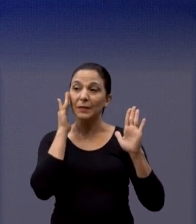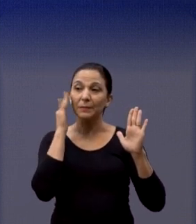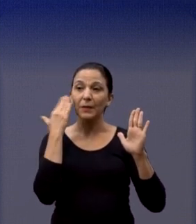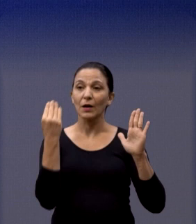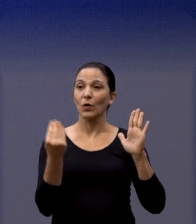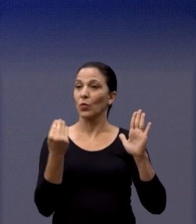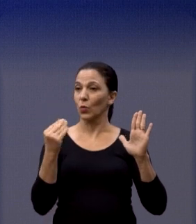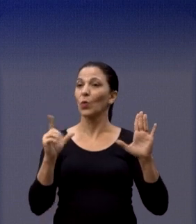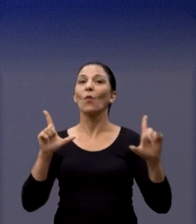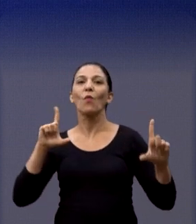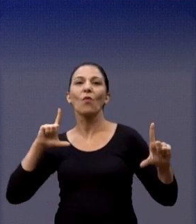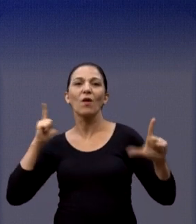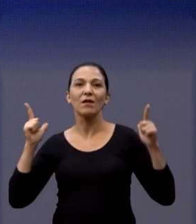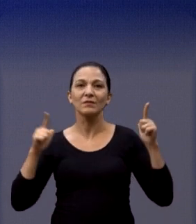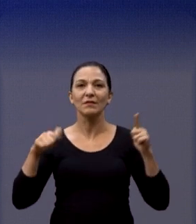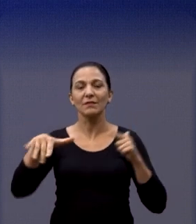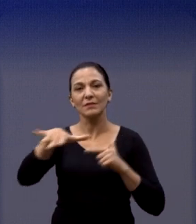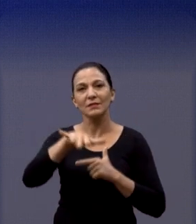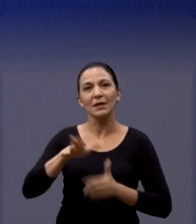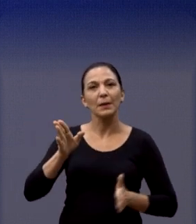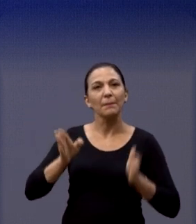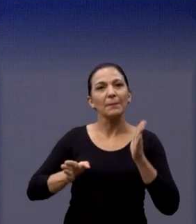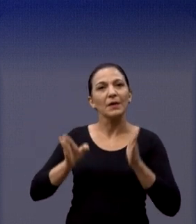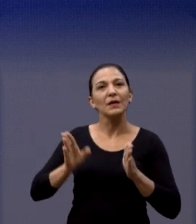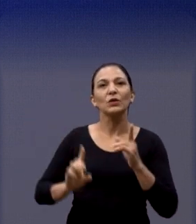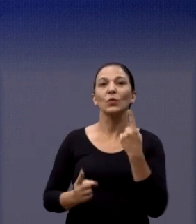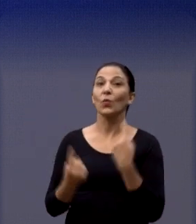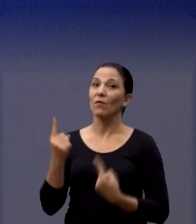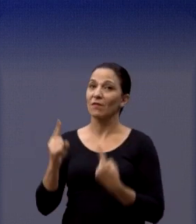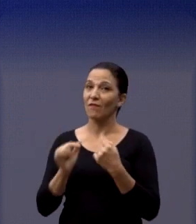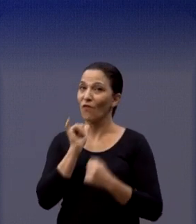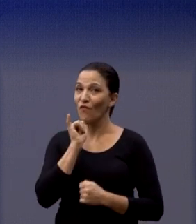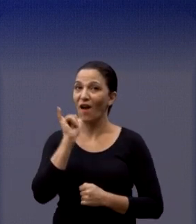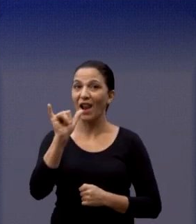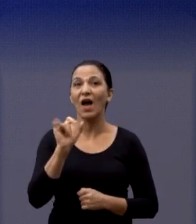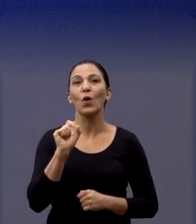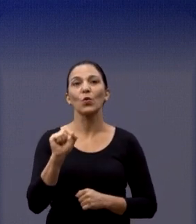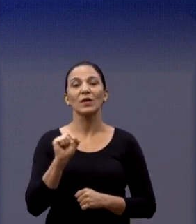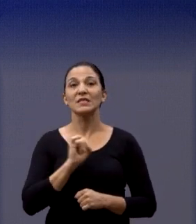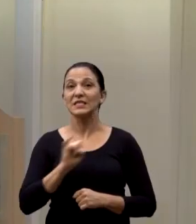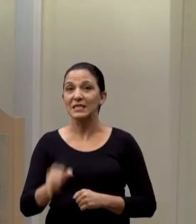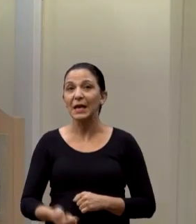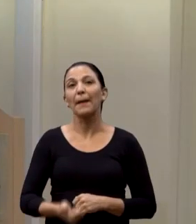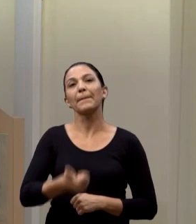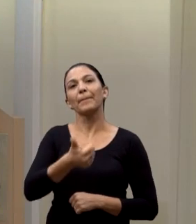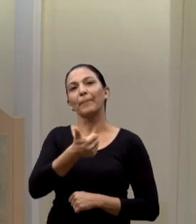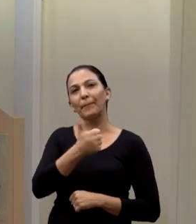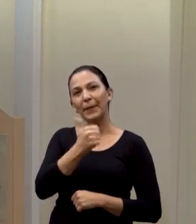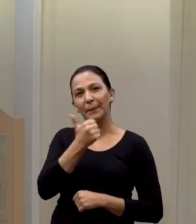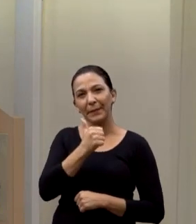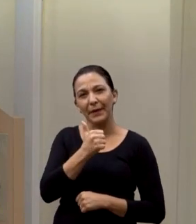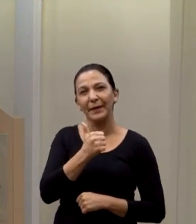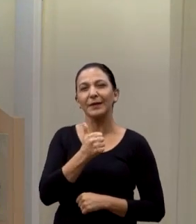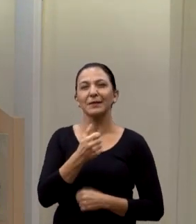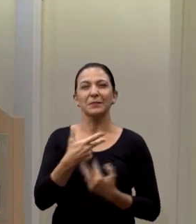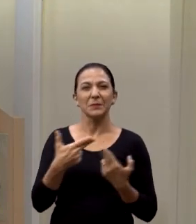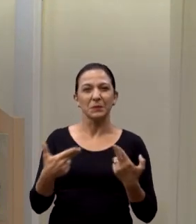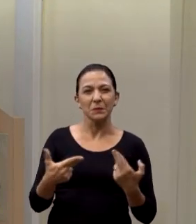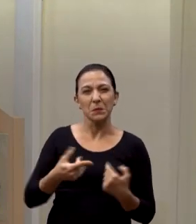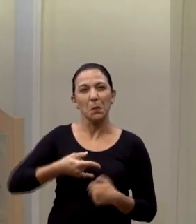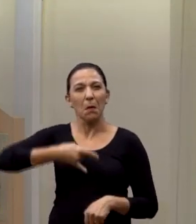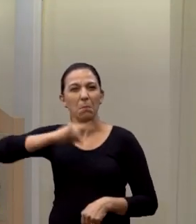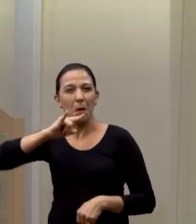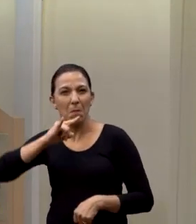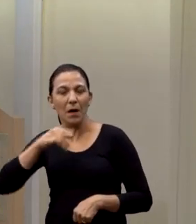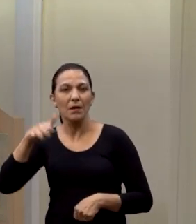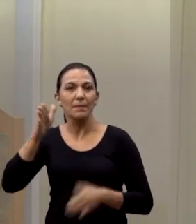no carnaval, mas eu queria dizer uma coisa que acho que é muito importante. Se você for beber, principalmente o álcool, durante o